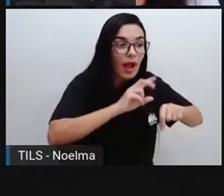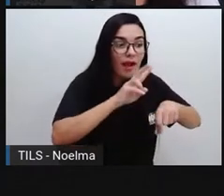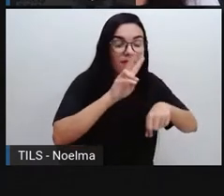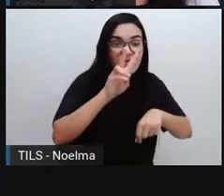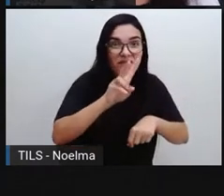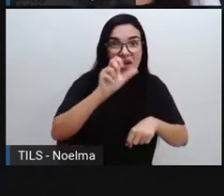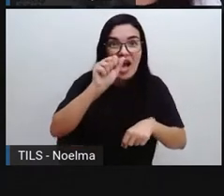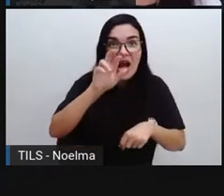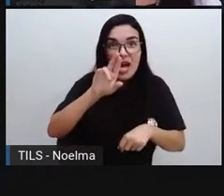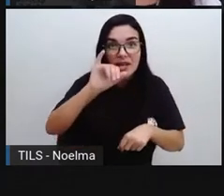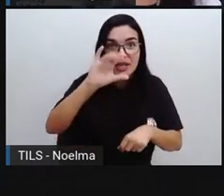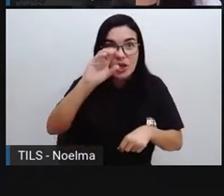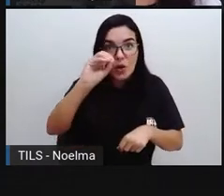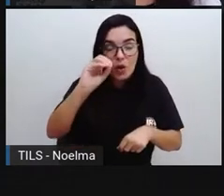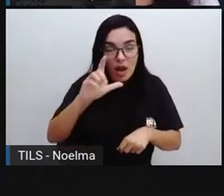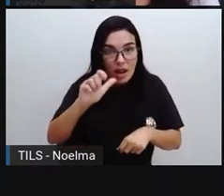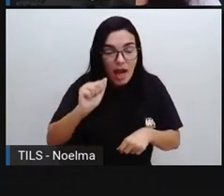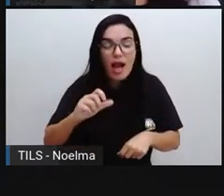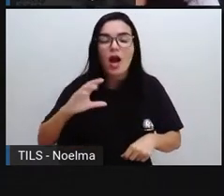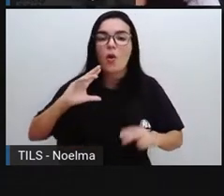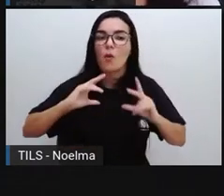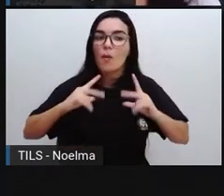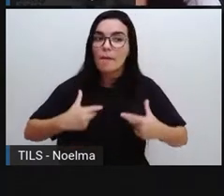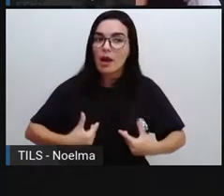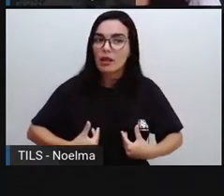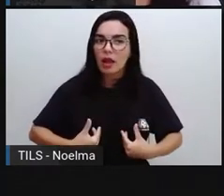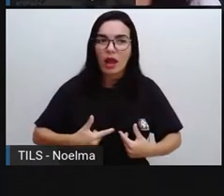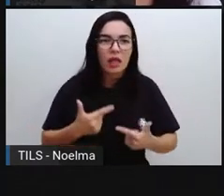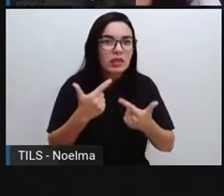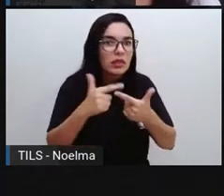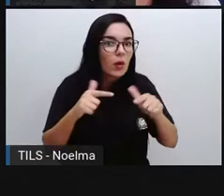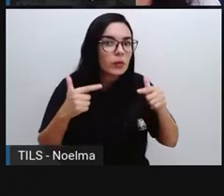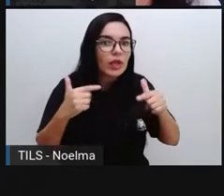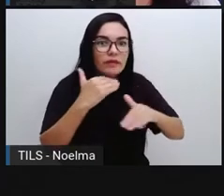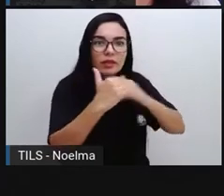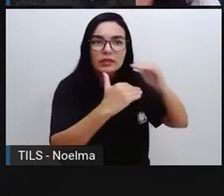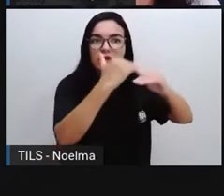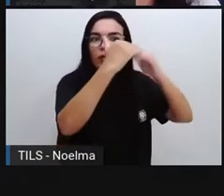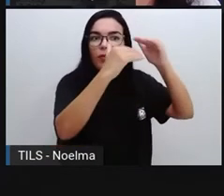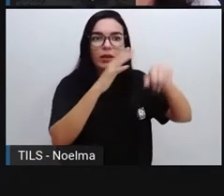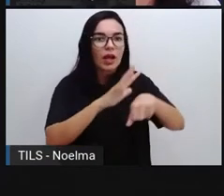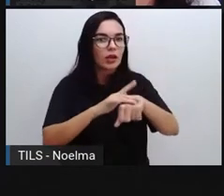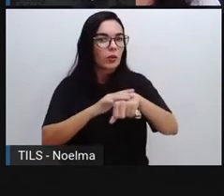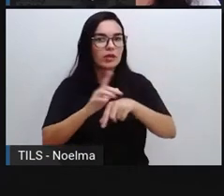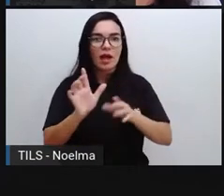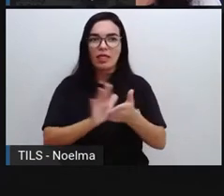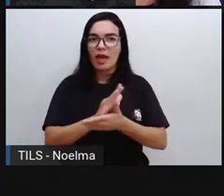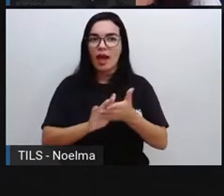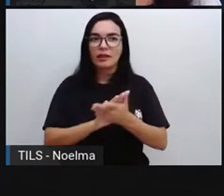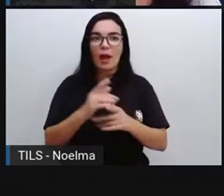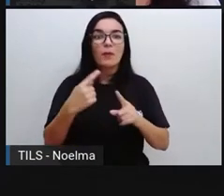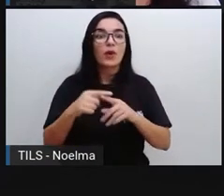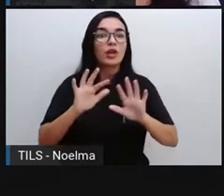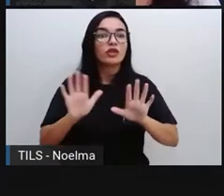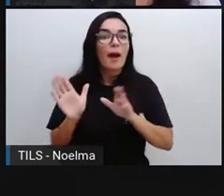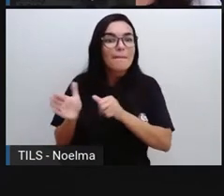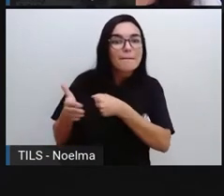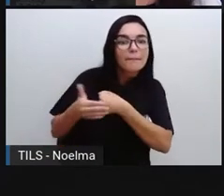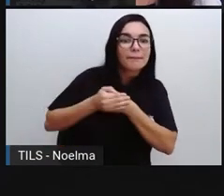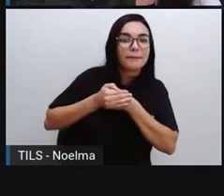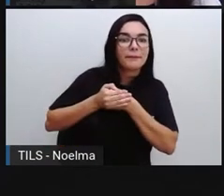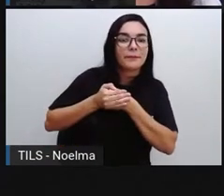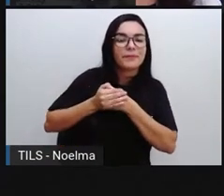animal, né? E ele não desenvolveu a doença. Diante disso,